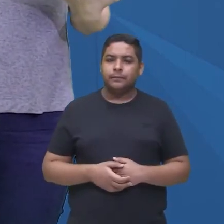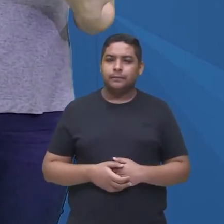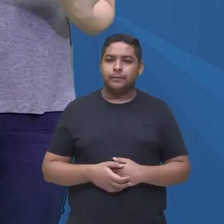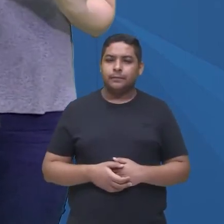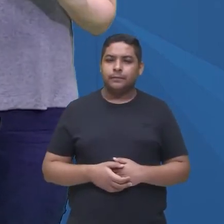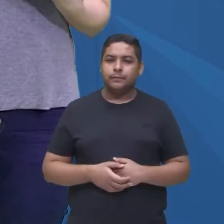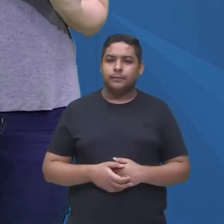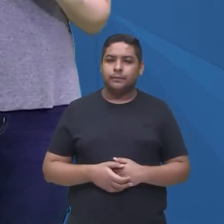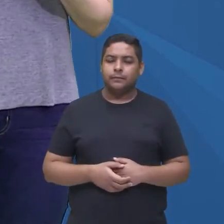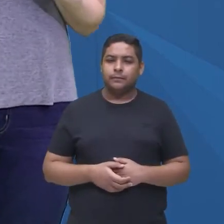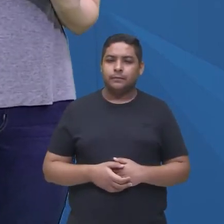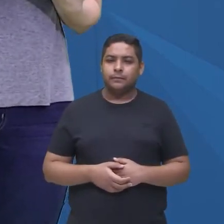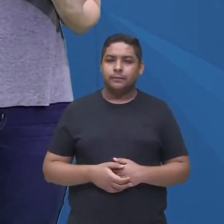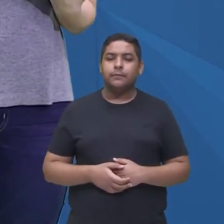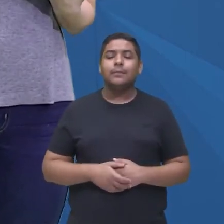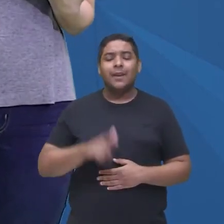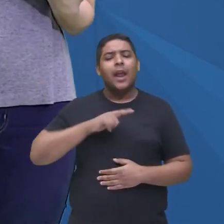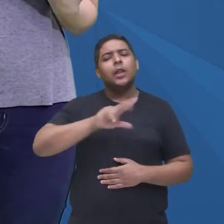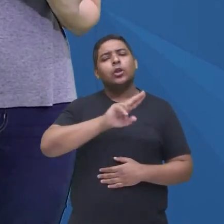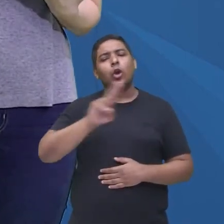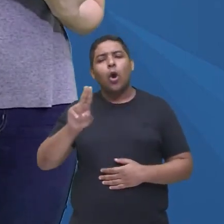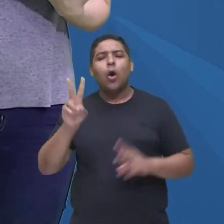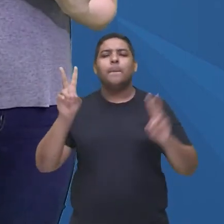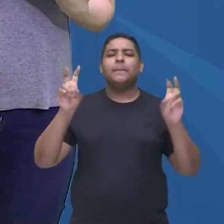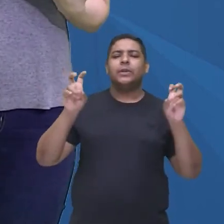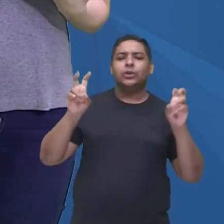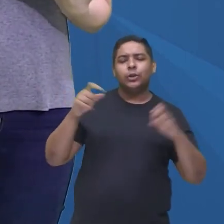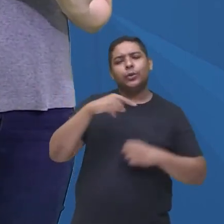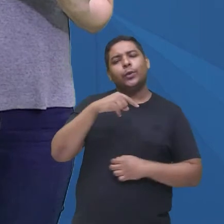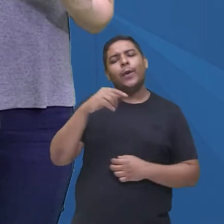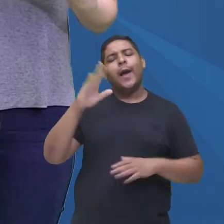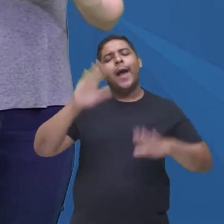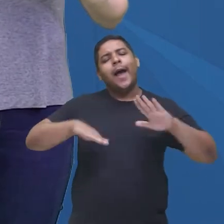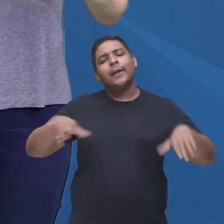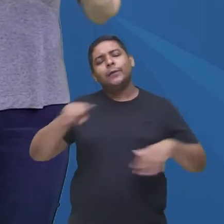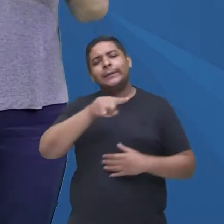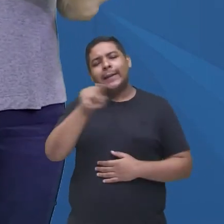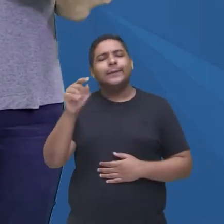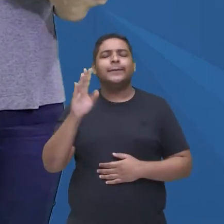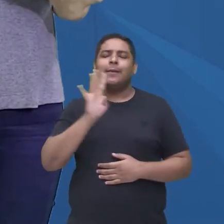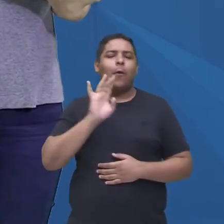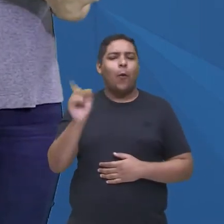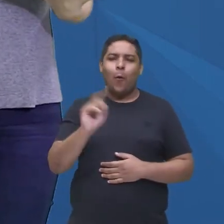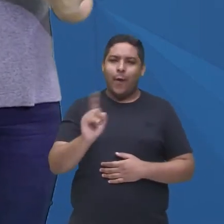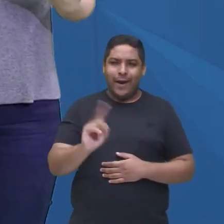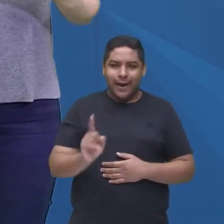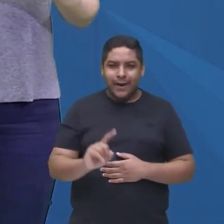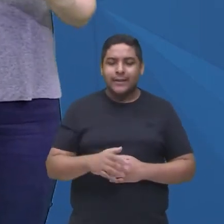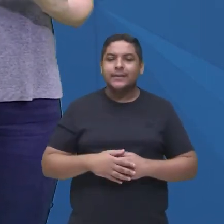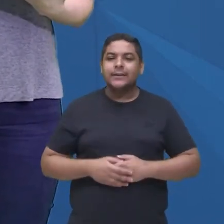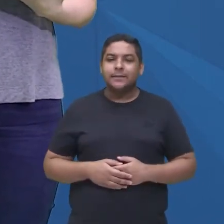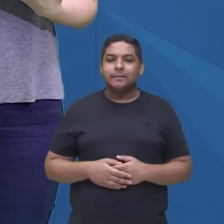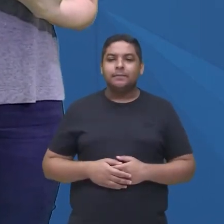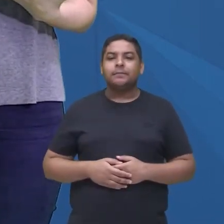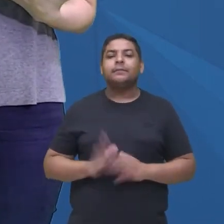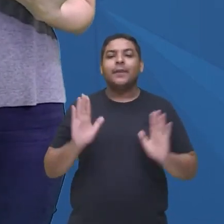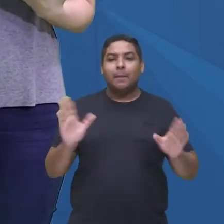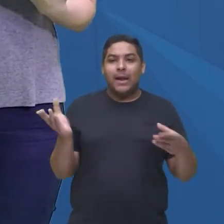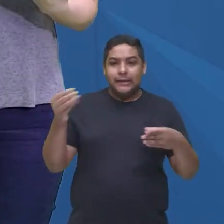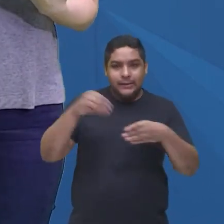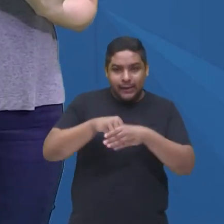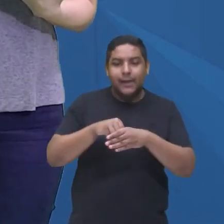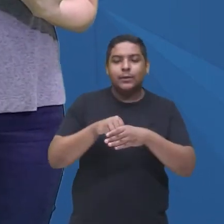nomes e títulos que talvez vocês não conheçam, mas que dentro desse recorte de tempo, elas foram bastante